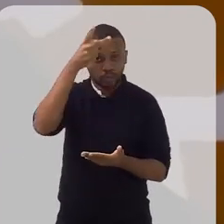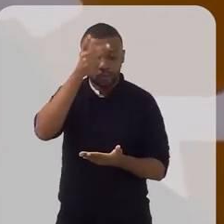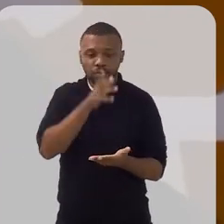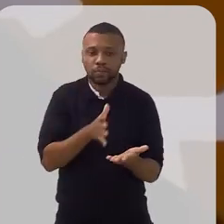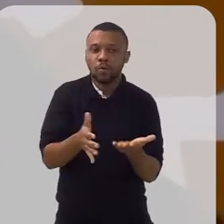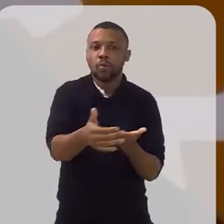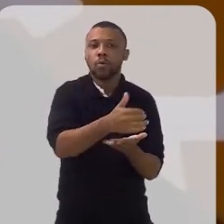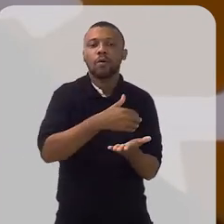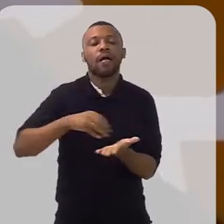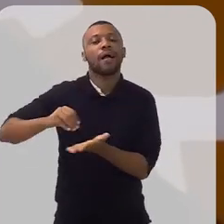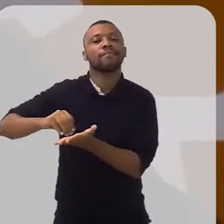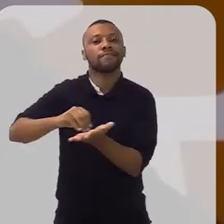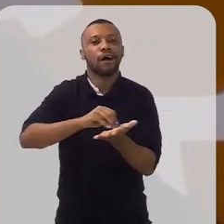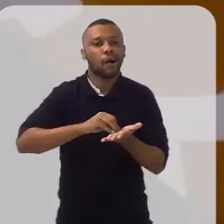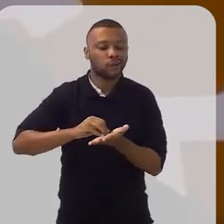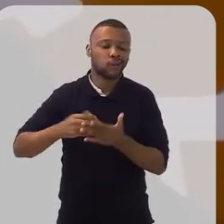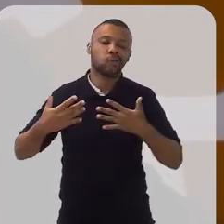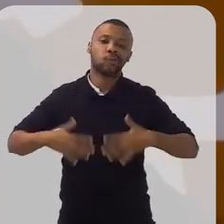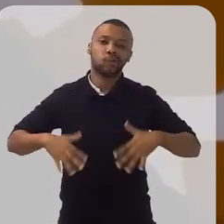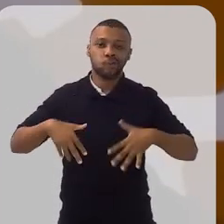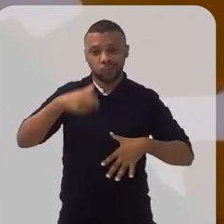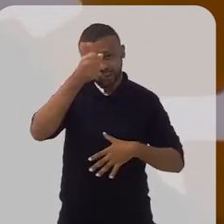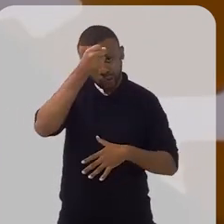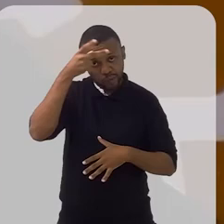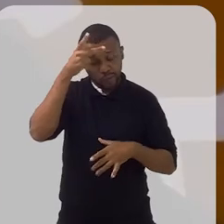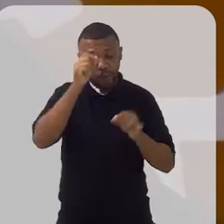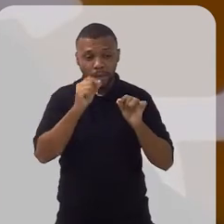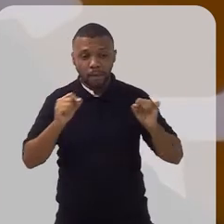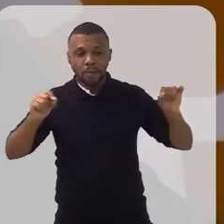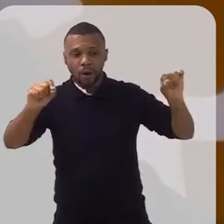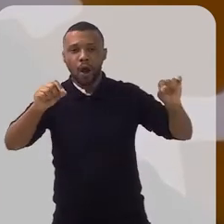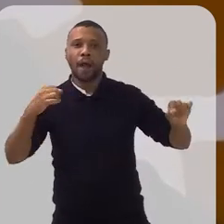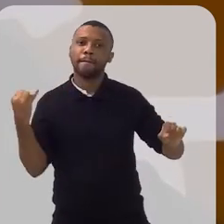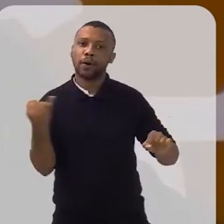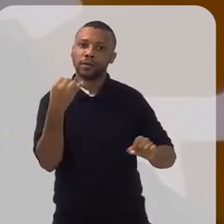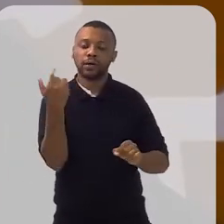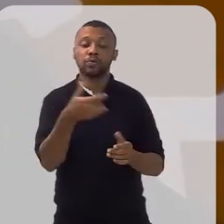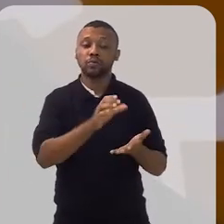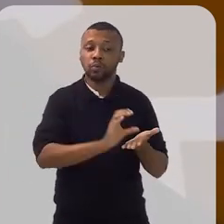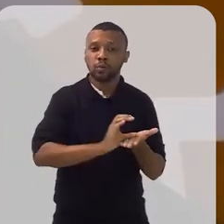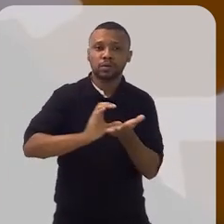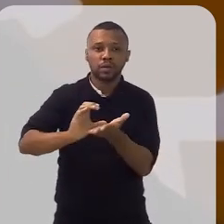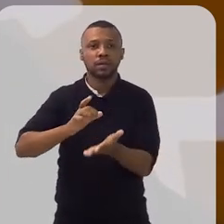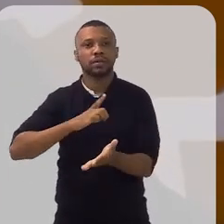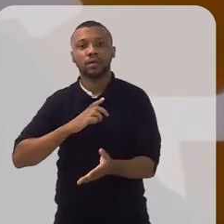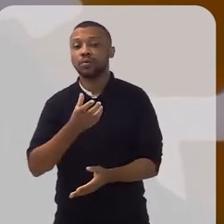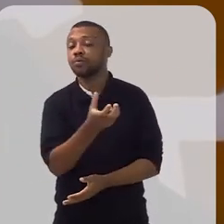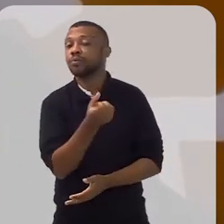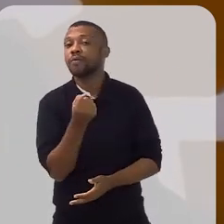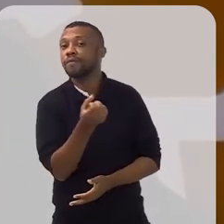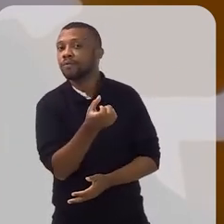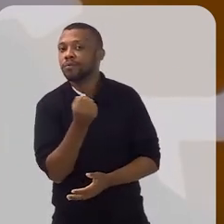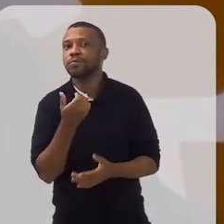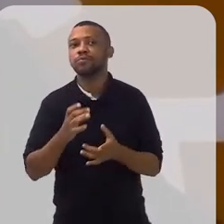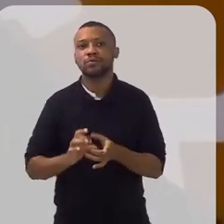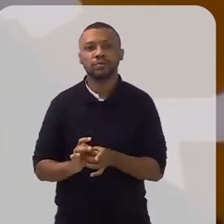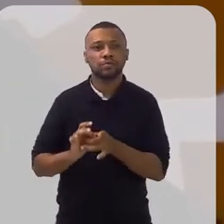municípios. Uma ausência muito grande de municípios importantes, os conselhos, os seus fundos lá